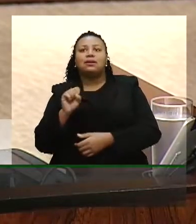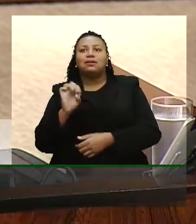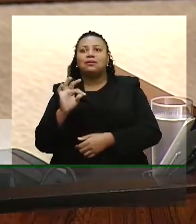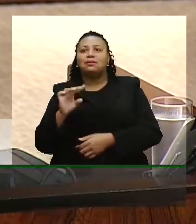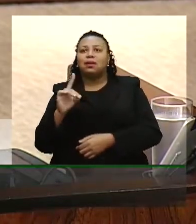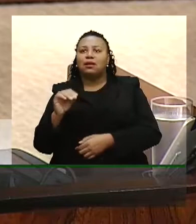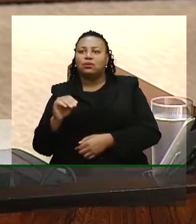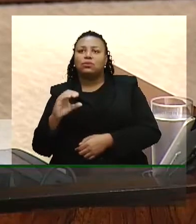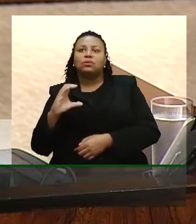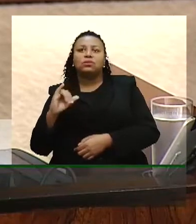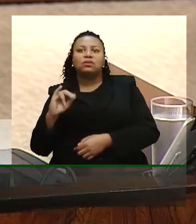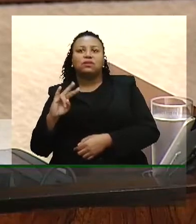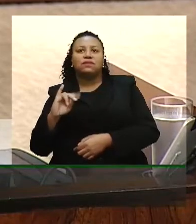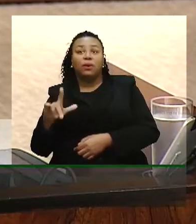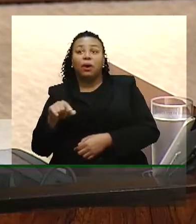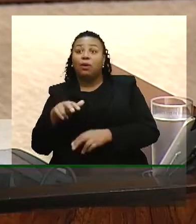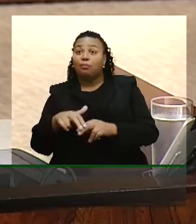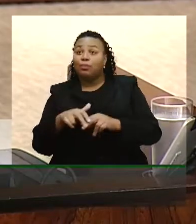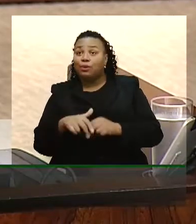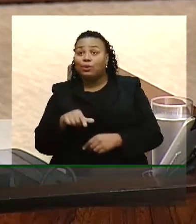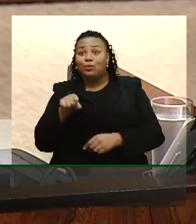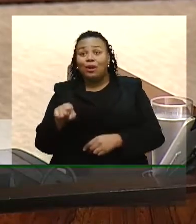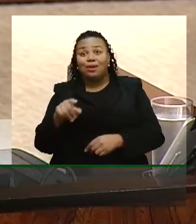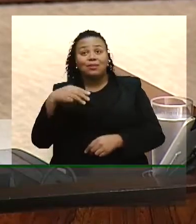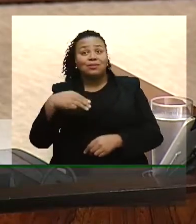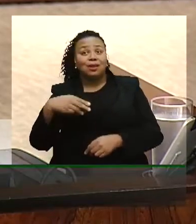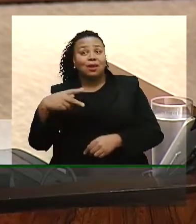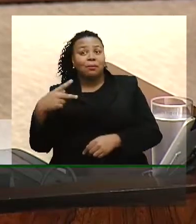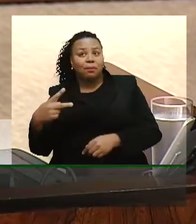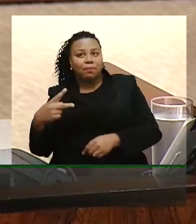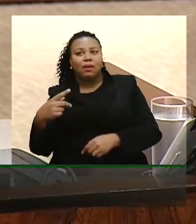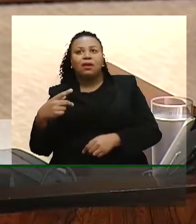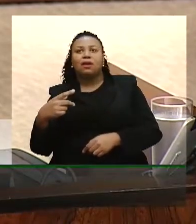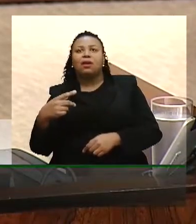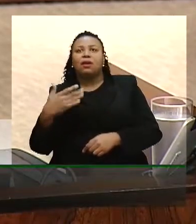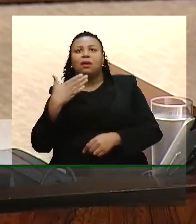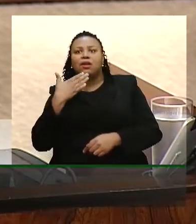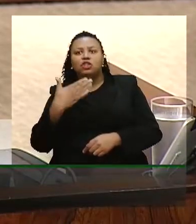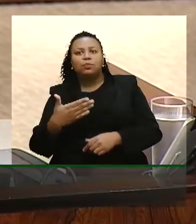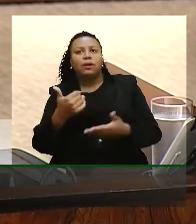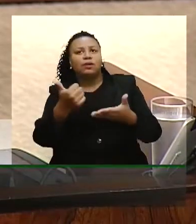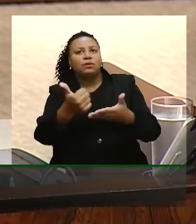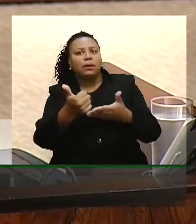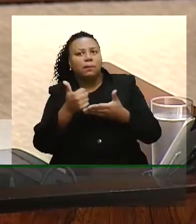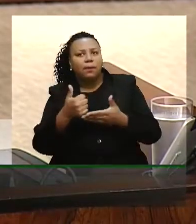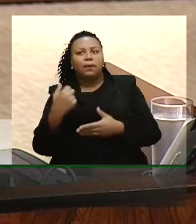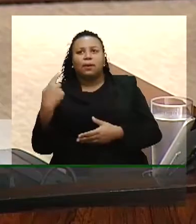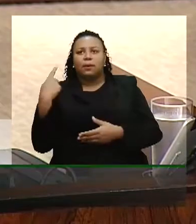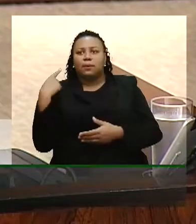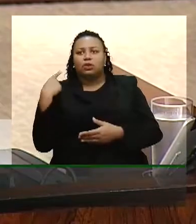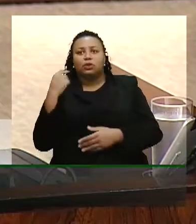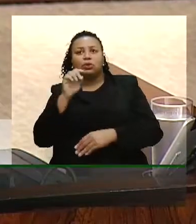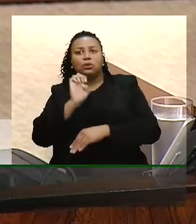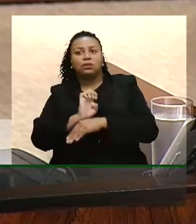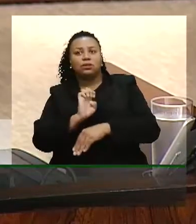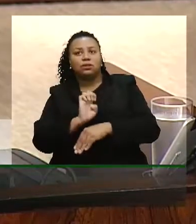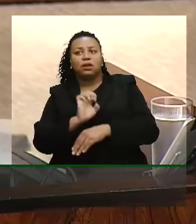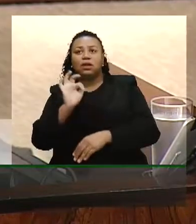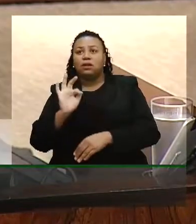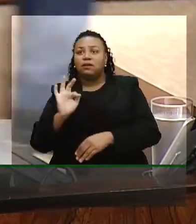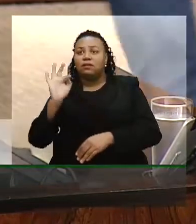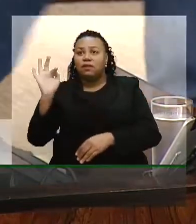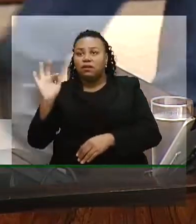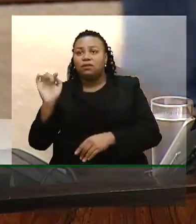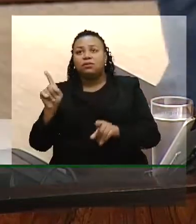esta medida provisória representa e solicitamos o apoio da bancada estadual, federal